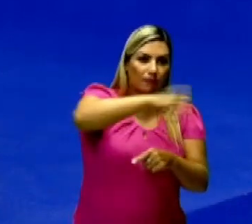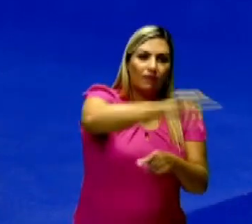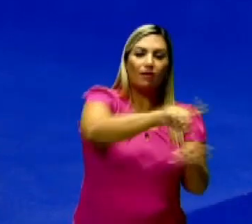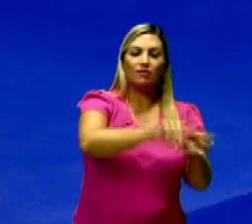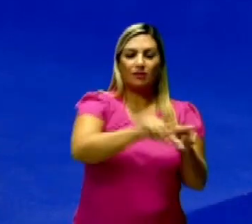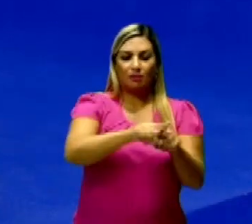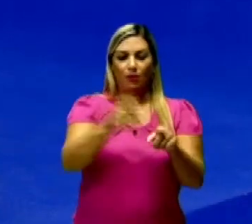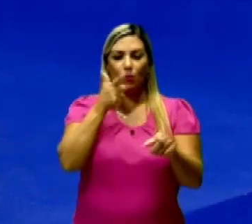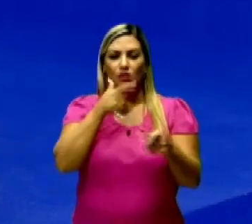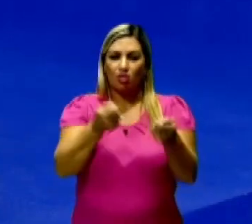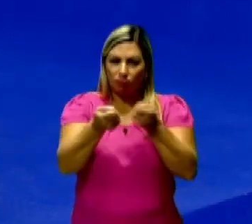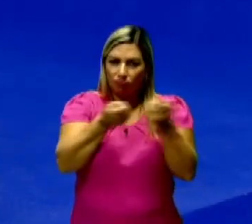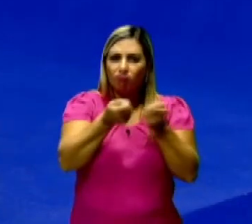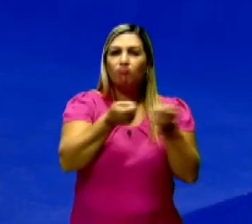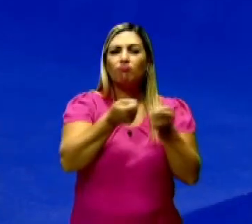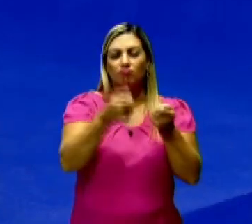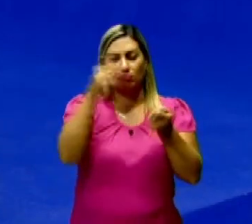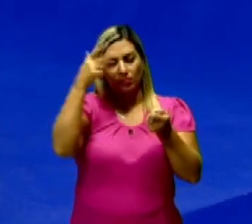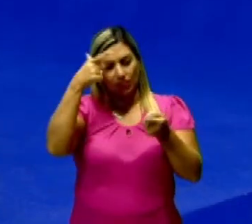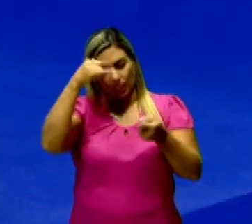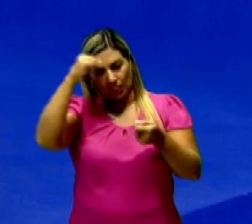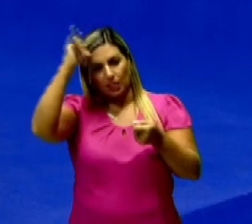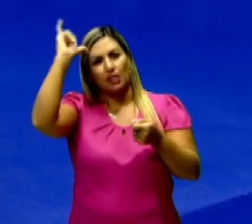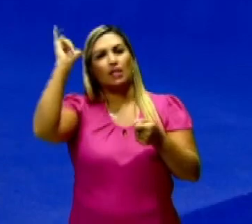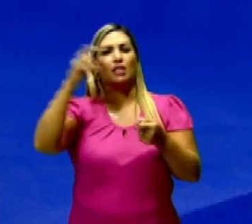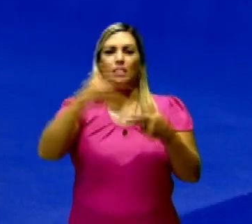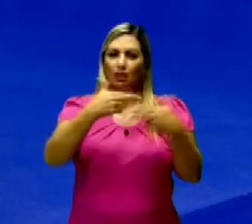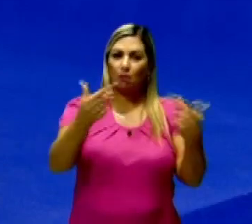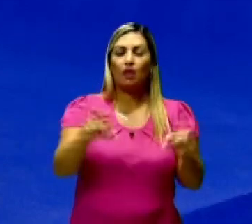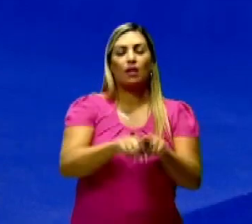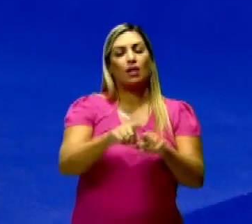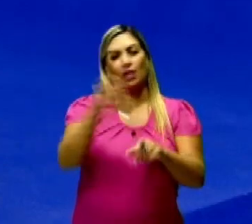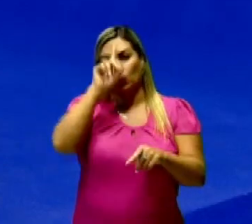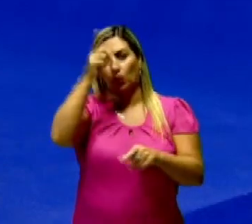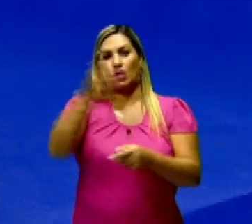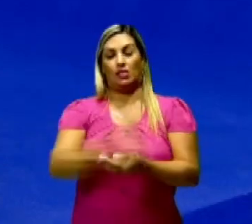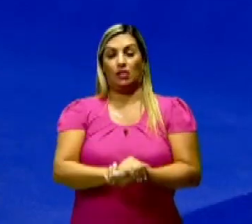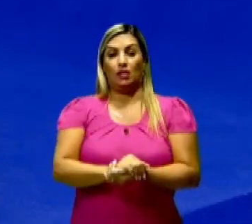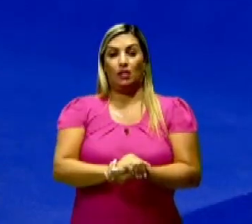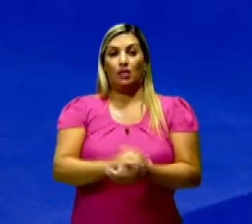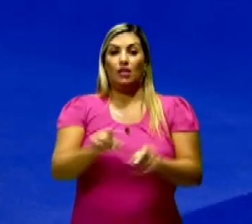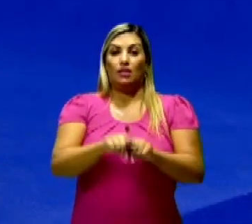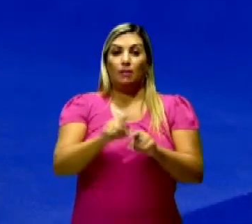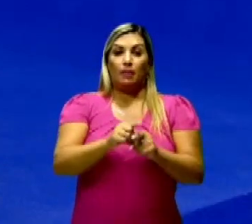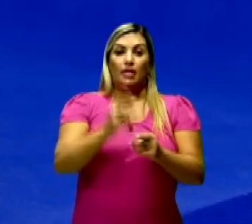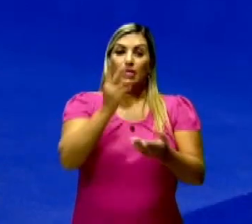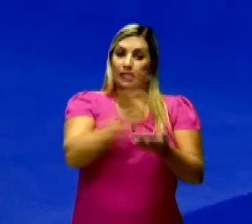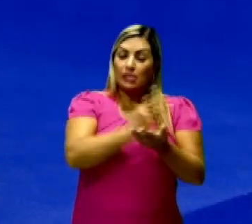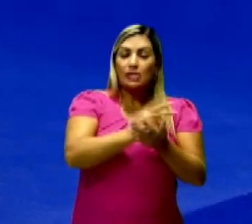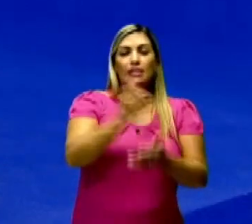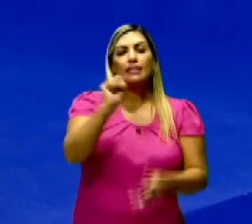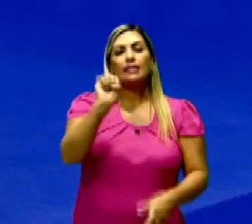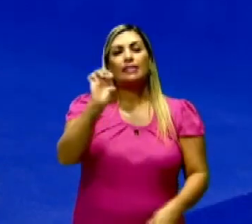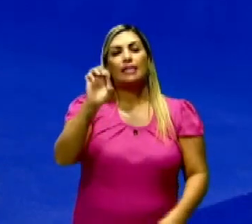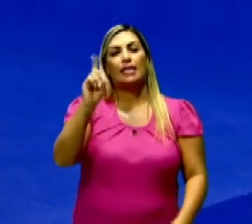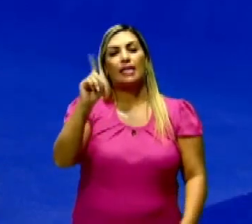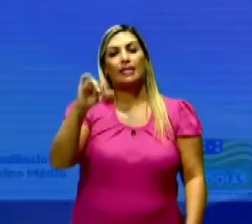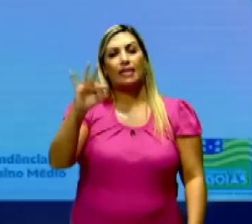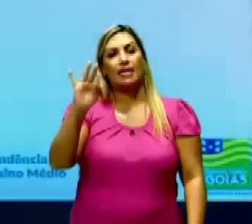esse domínio sobre a natureza, tá? O sedentarismo, a gente vai ver aí as grandes civilizações,